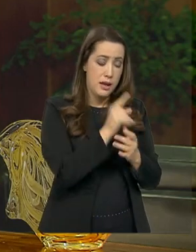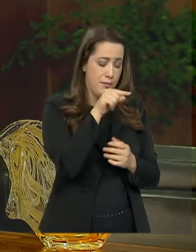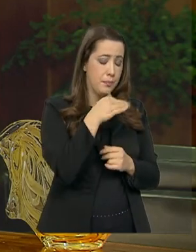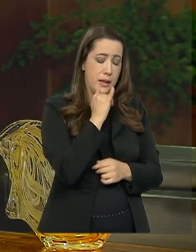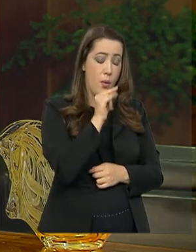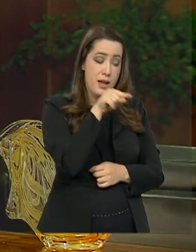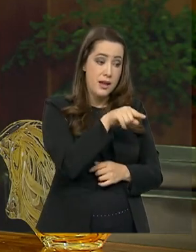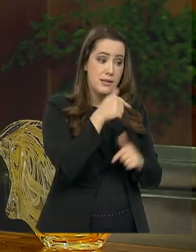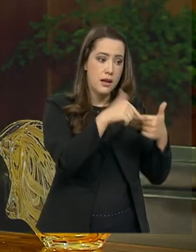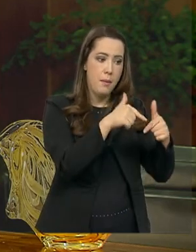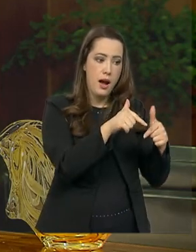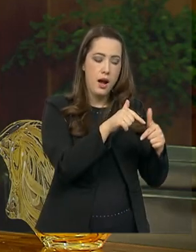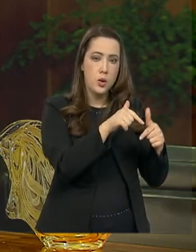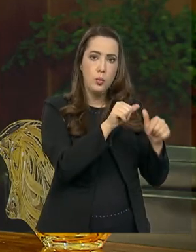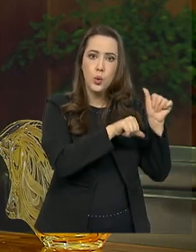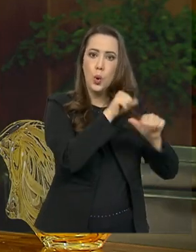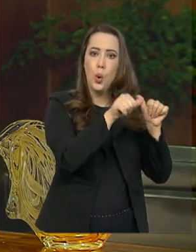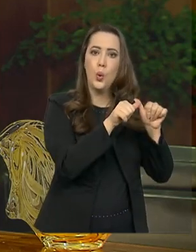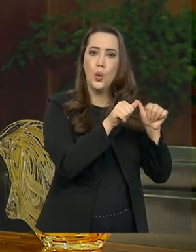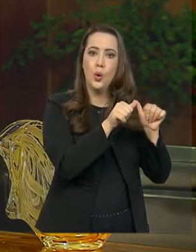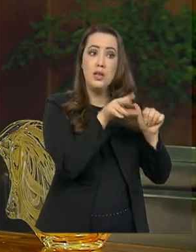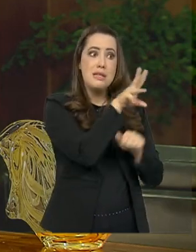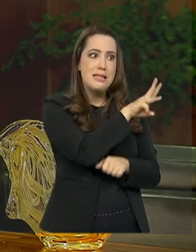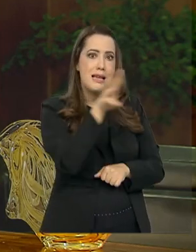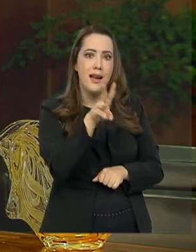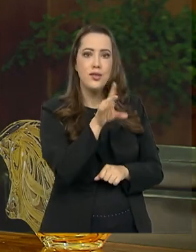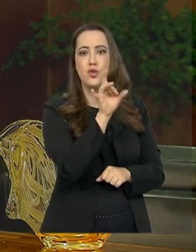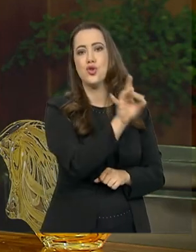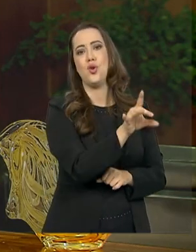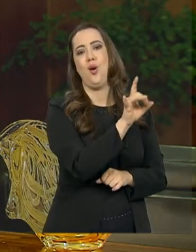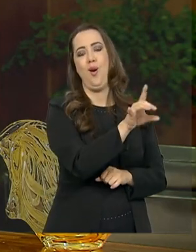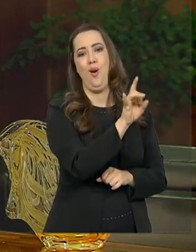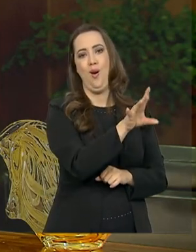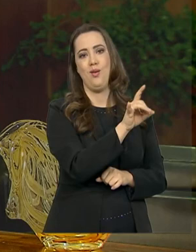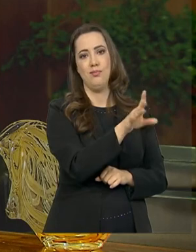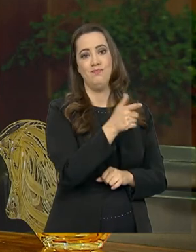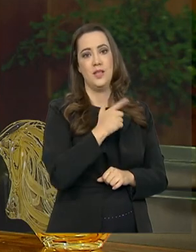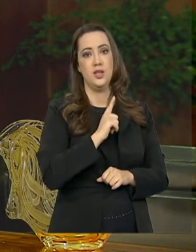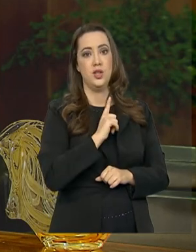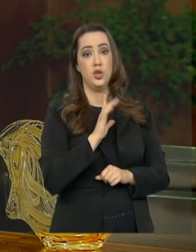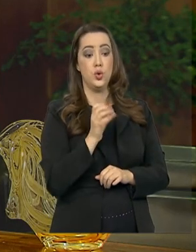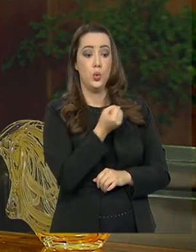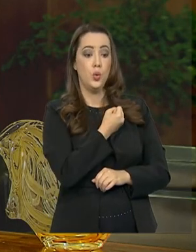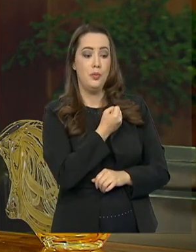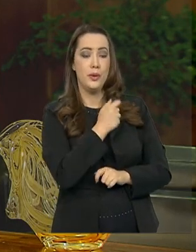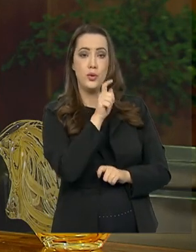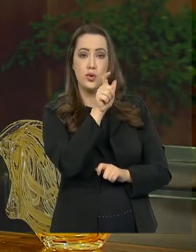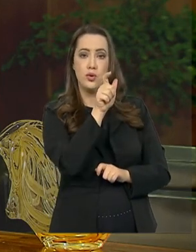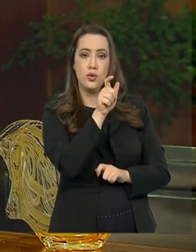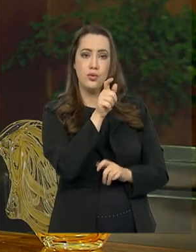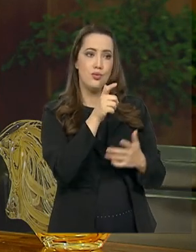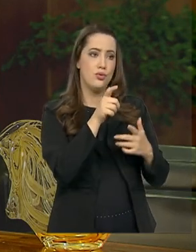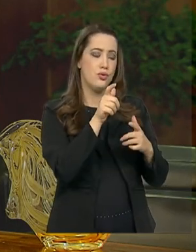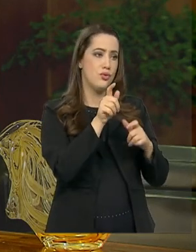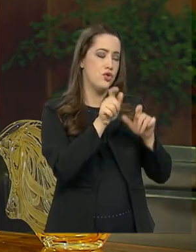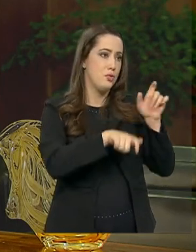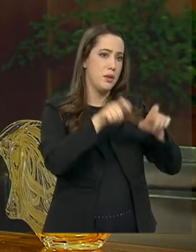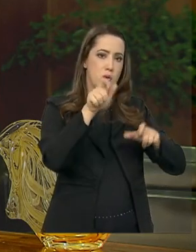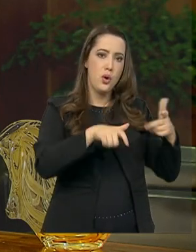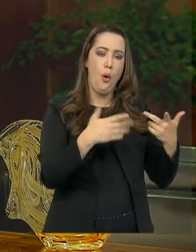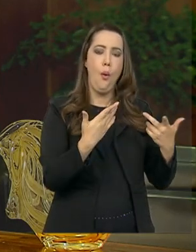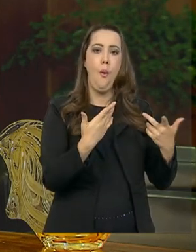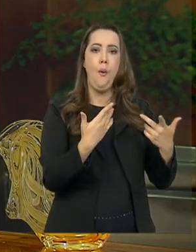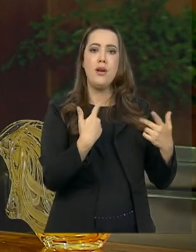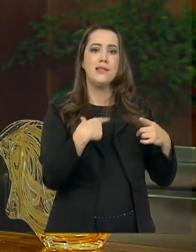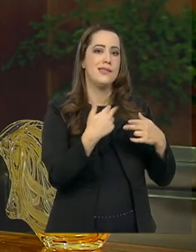totalmente digital, nós tínhamos um passivo represado ali, que era não só o maquinário, mas o principal